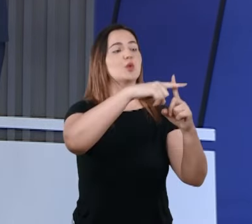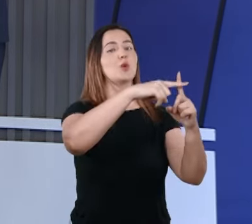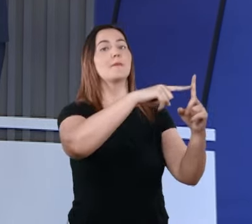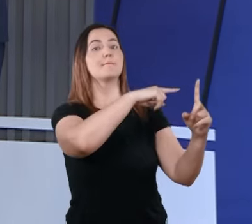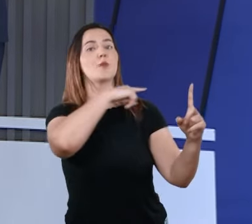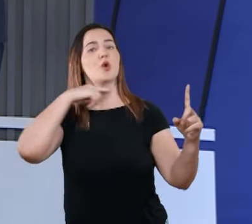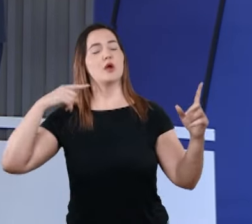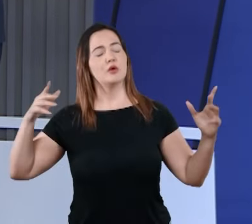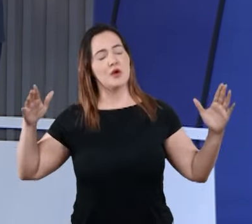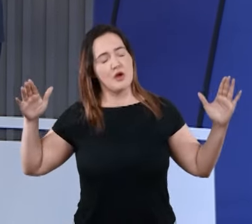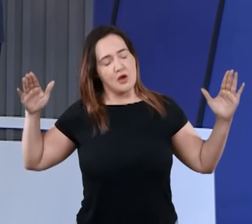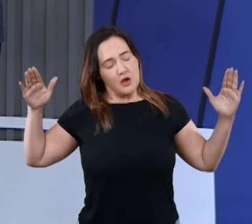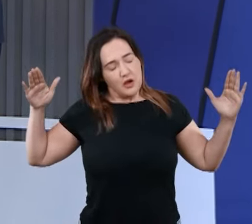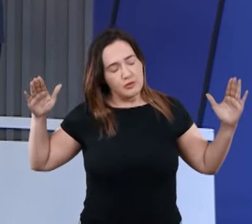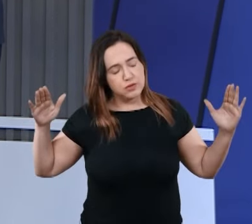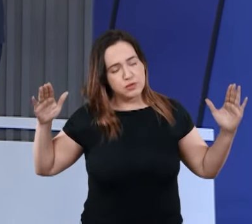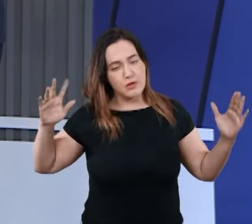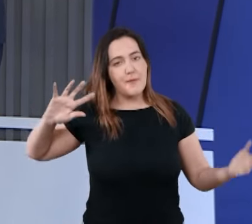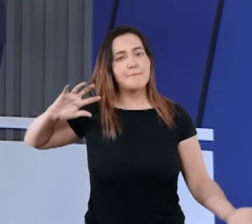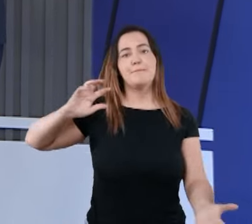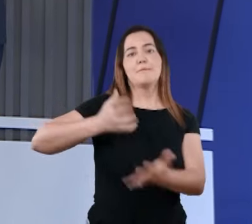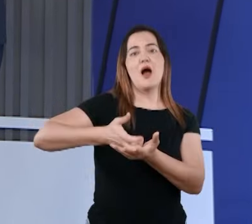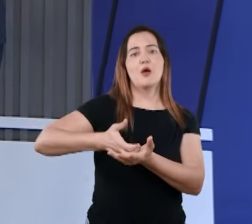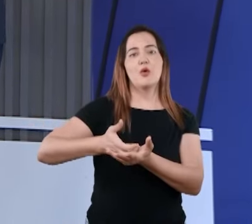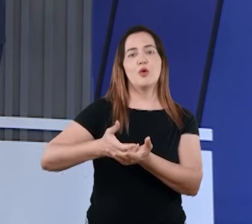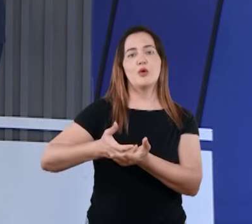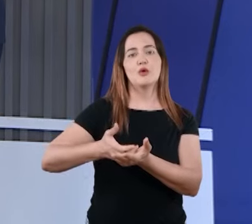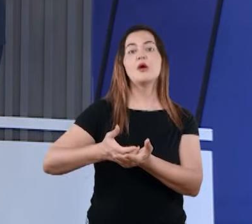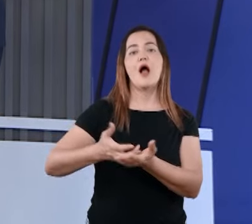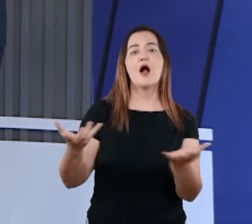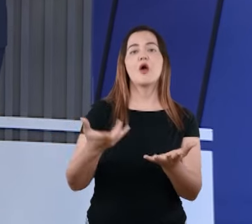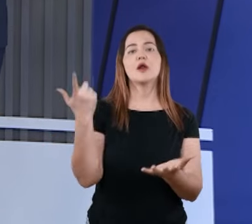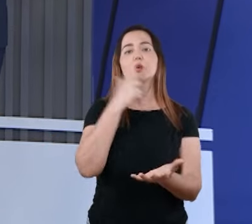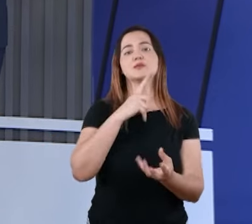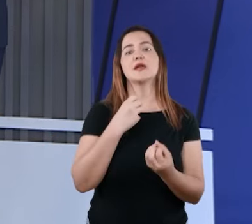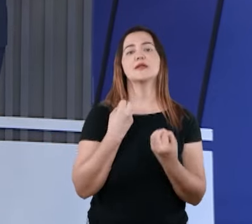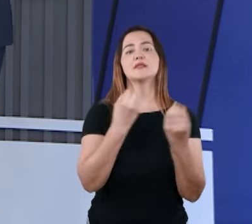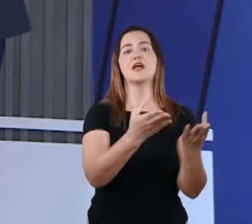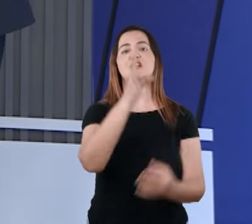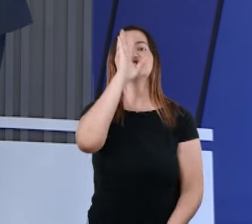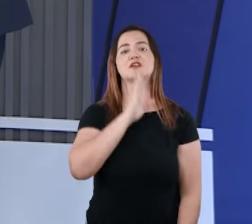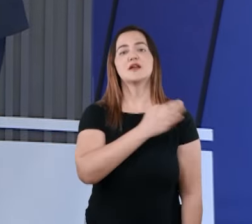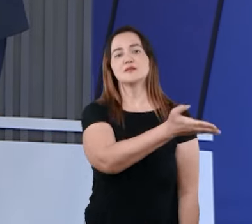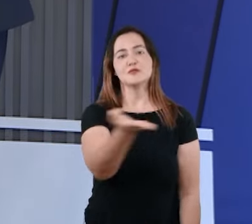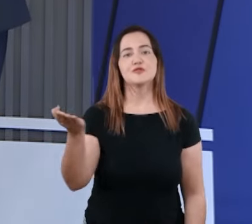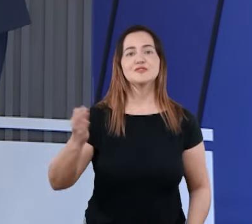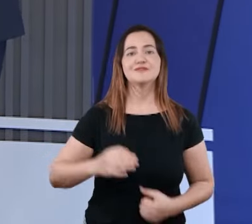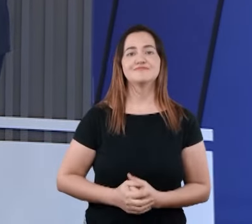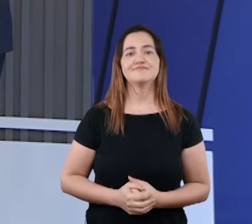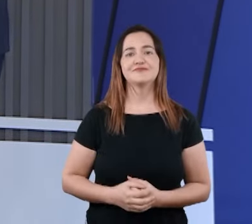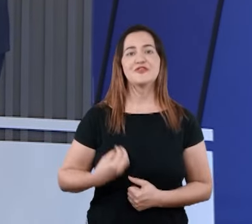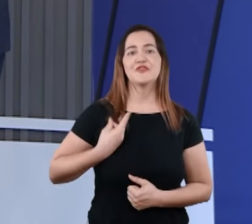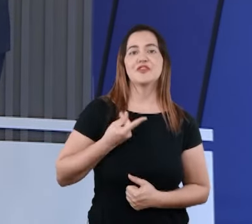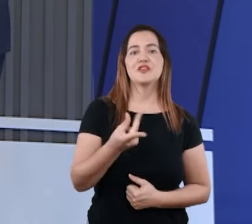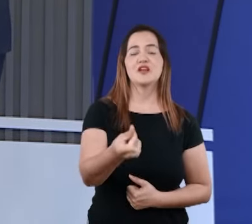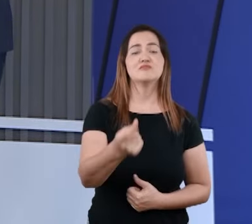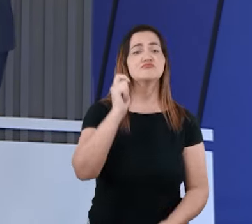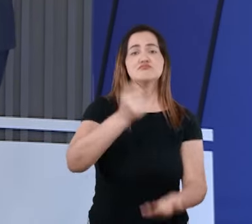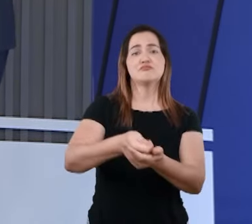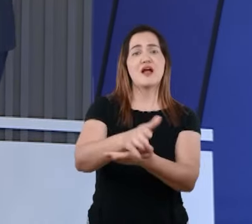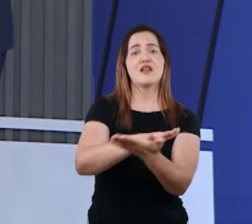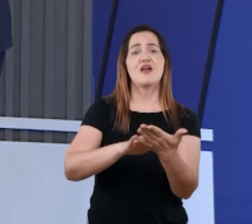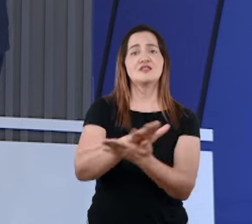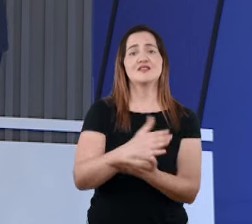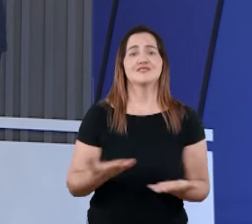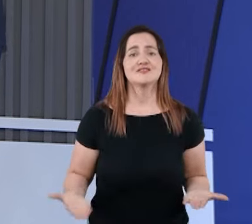pagou o preço para que eu e você tivéssemos eternidade. Isso chega de graça até a sua vida. Você